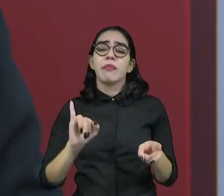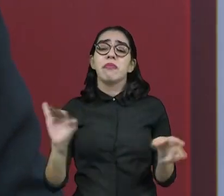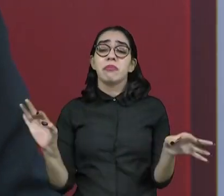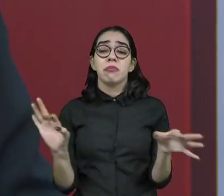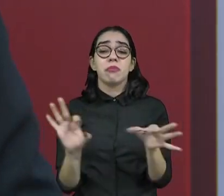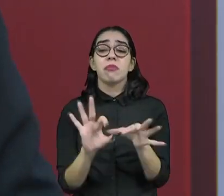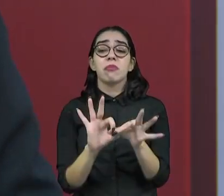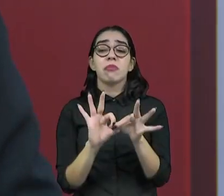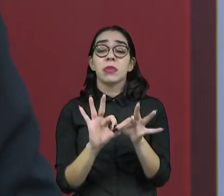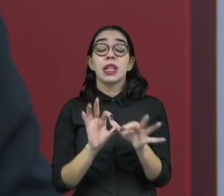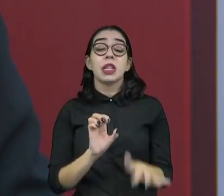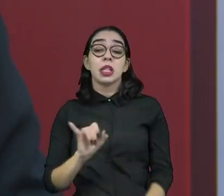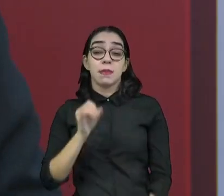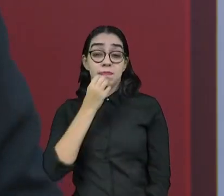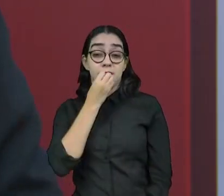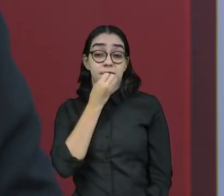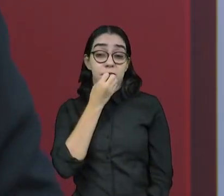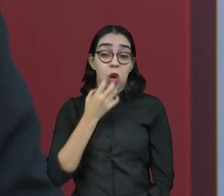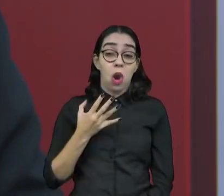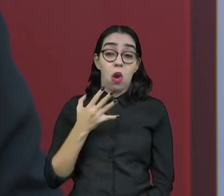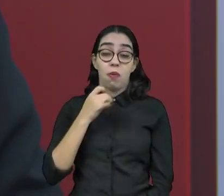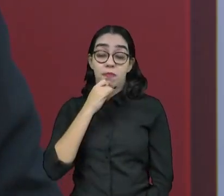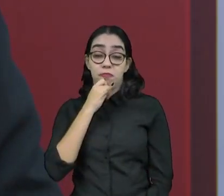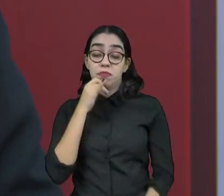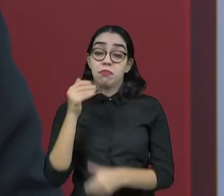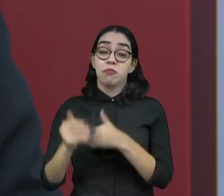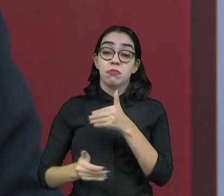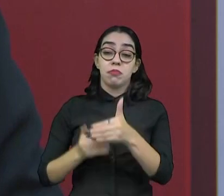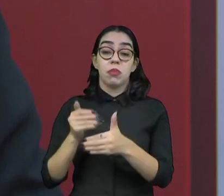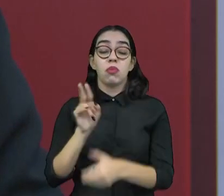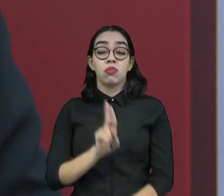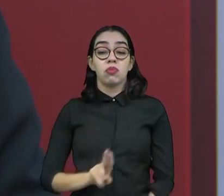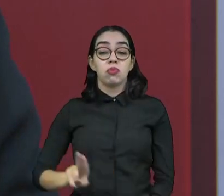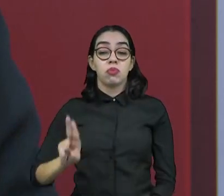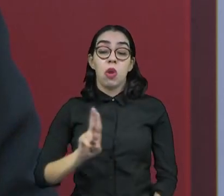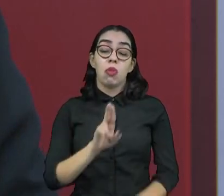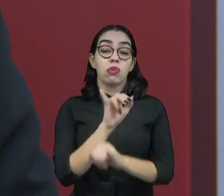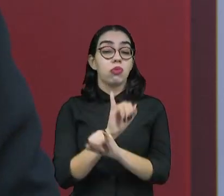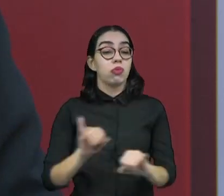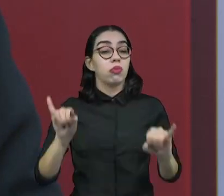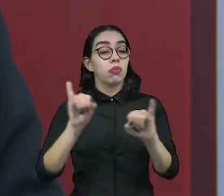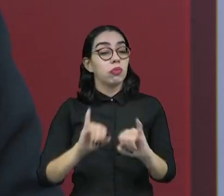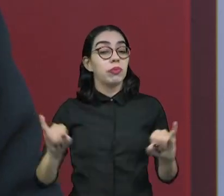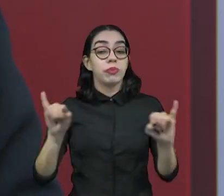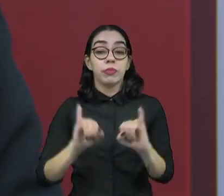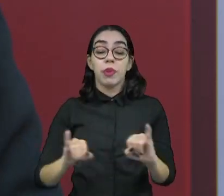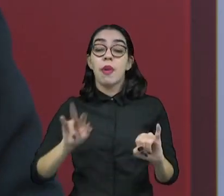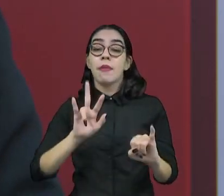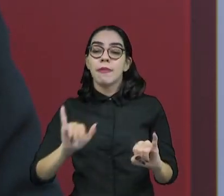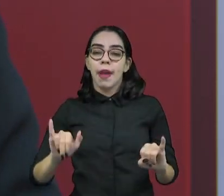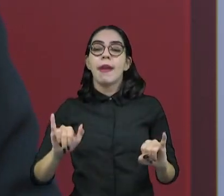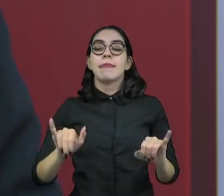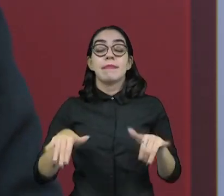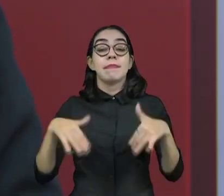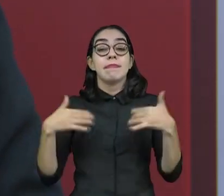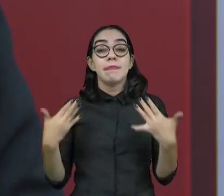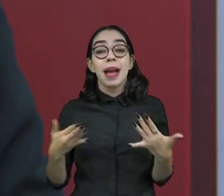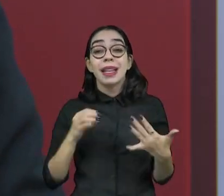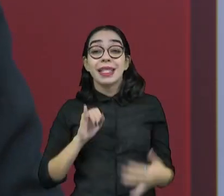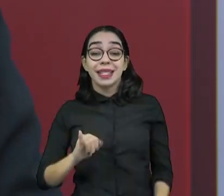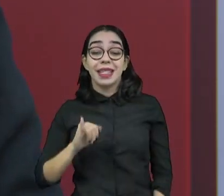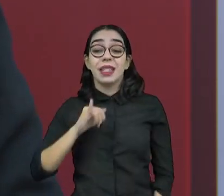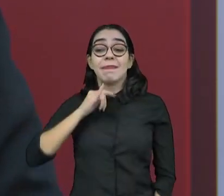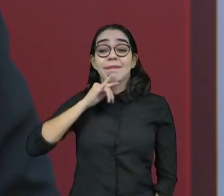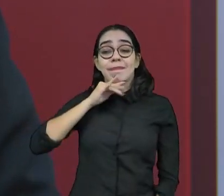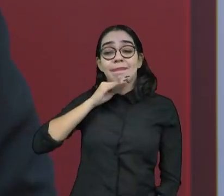está melhor posicionado, né? Elas vão ser utilizadas aí na propaganda, na publicidade, e sempre vão ser o desafeto daqueles